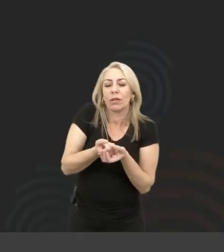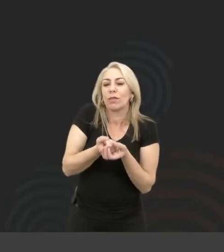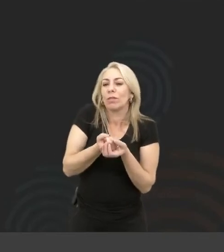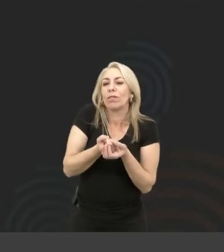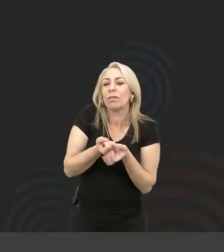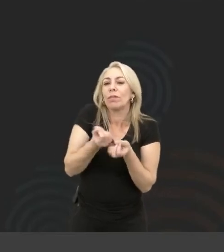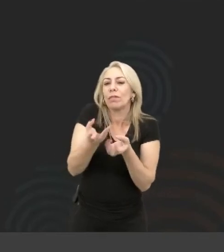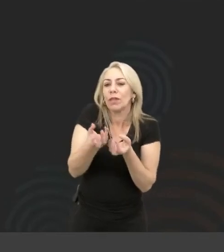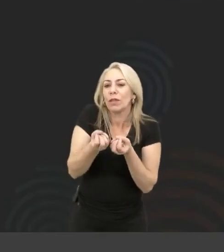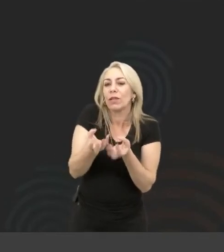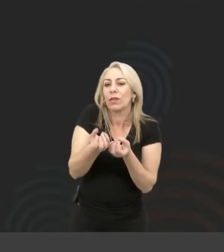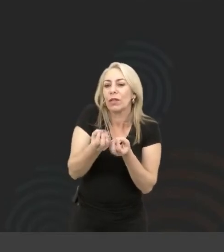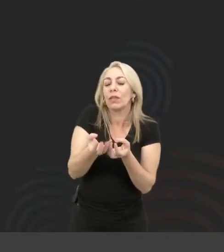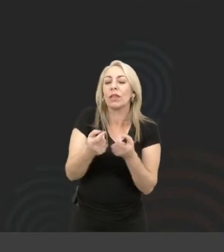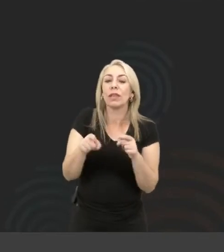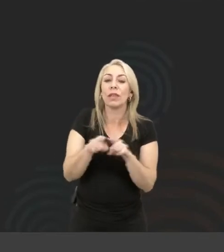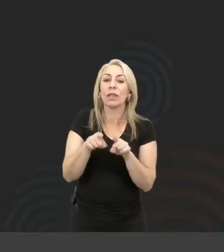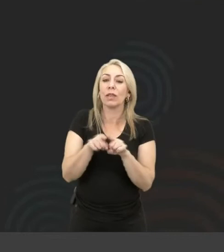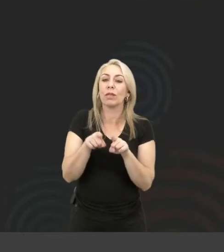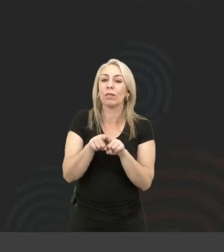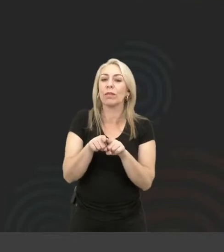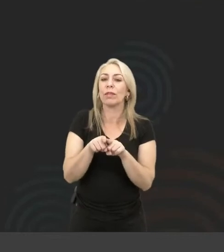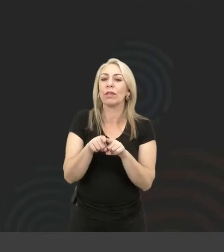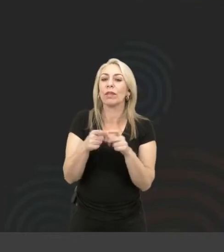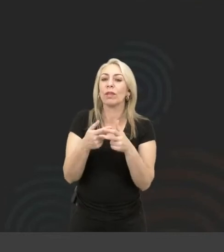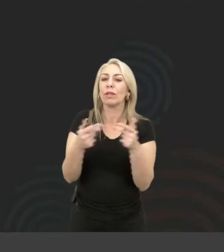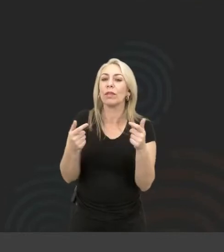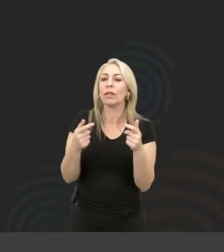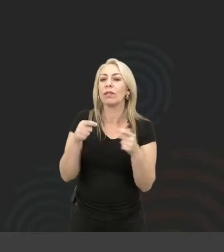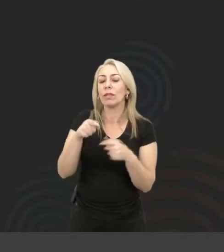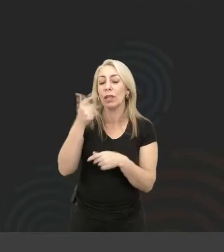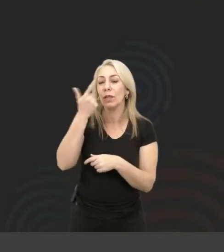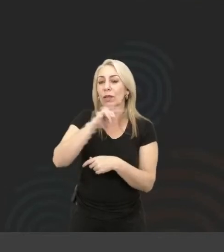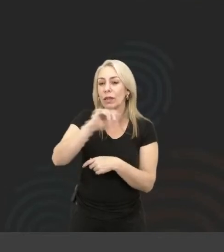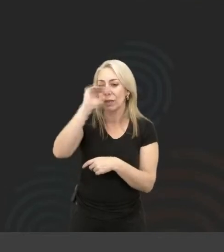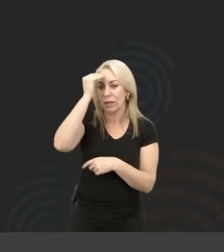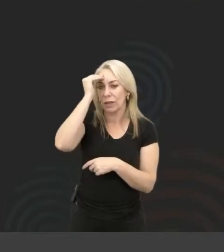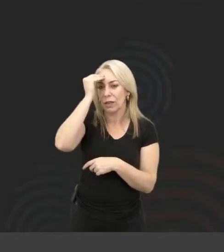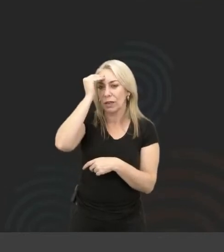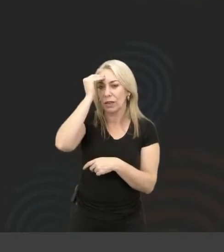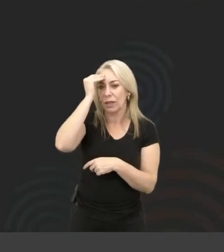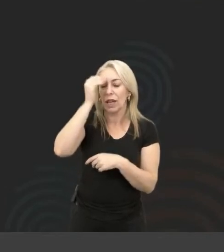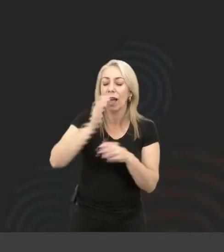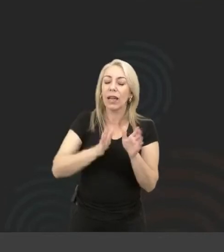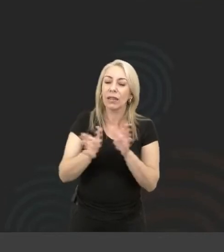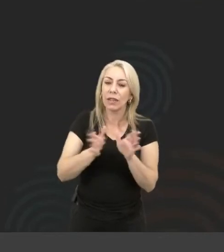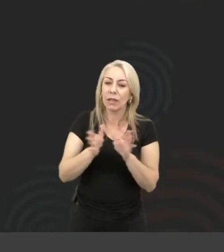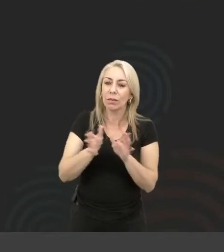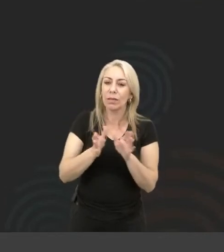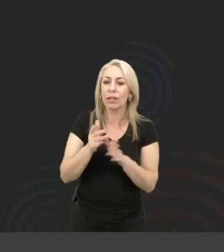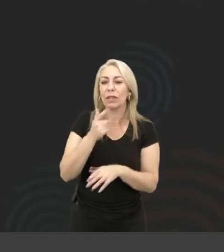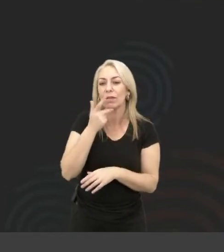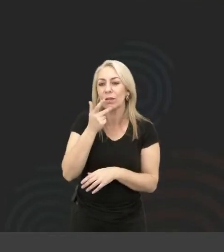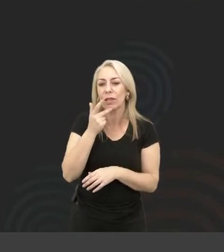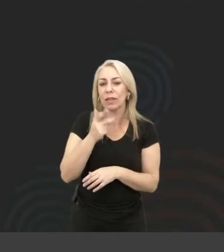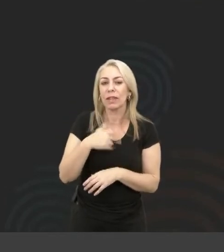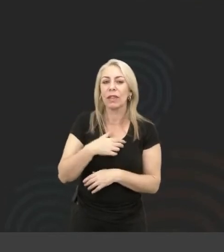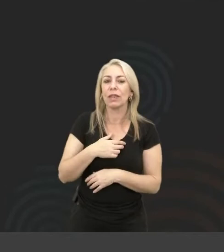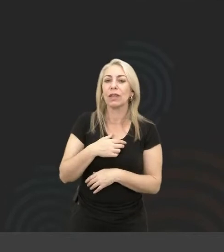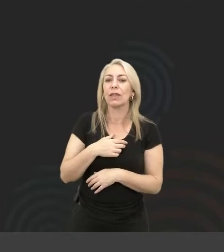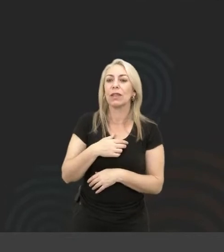Primeira coisa também de você entender que acessibilidade, a gente está falando de